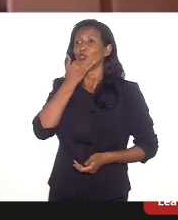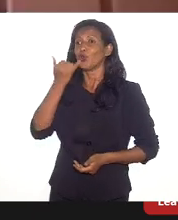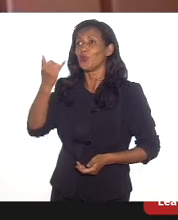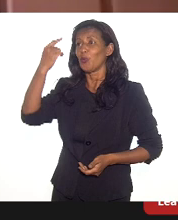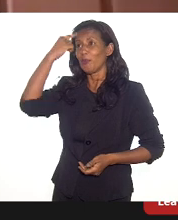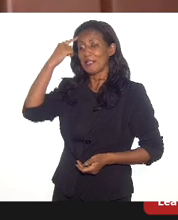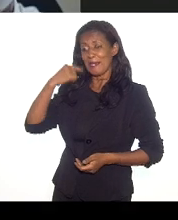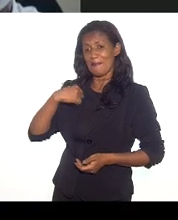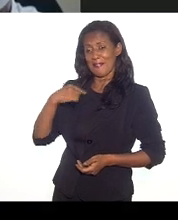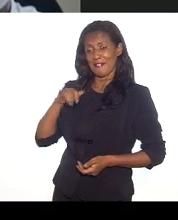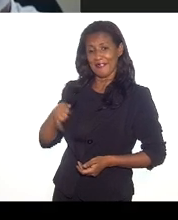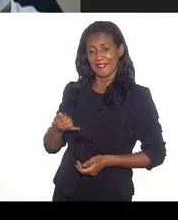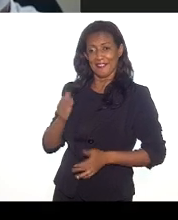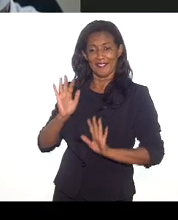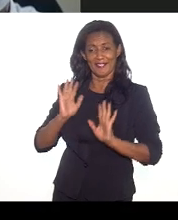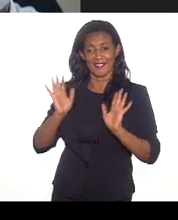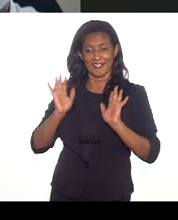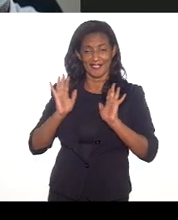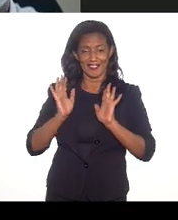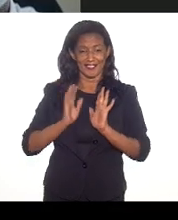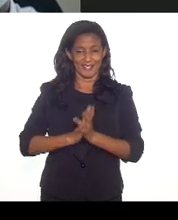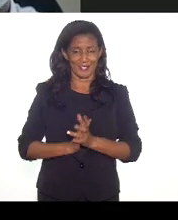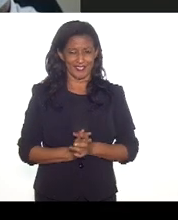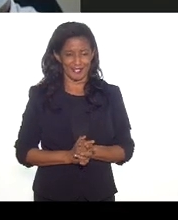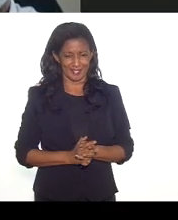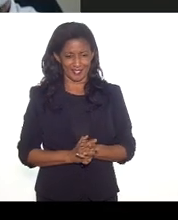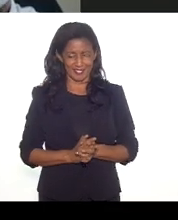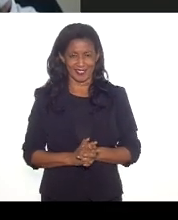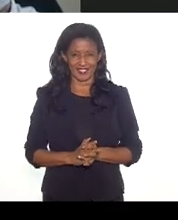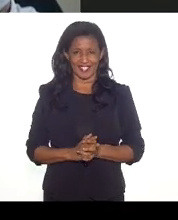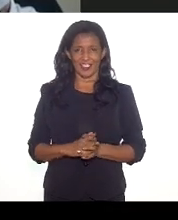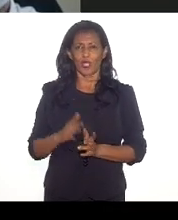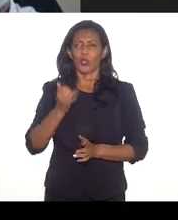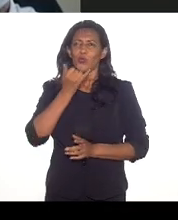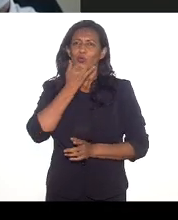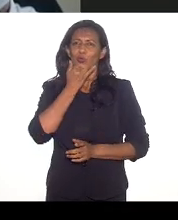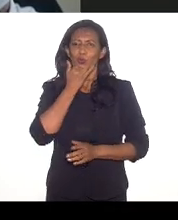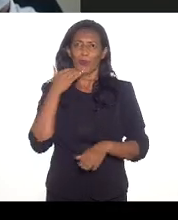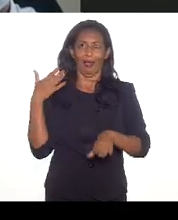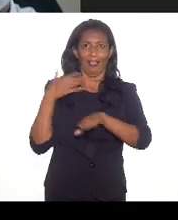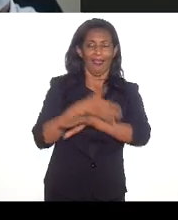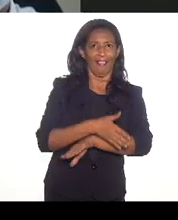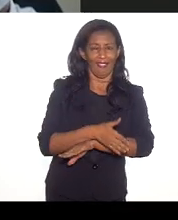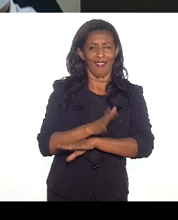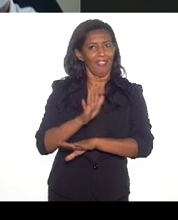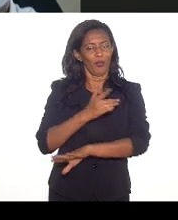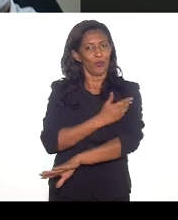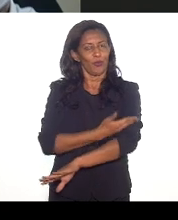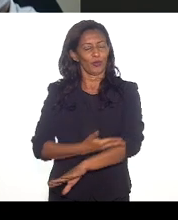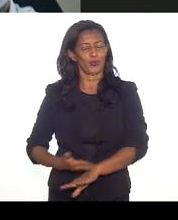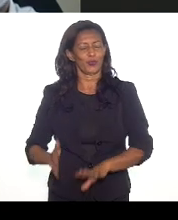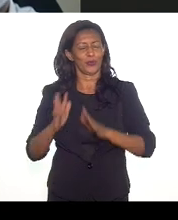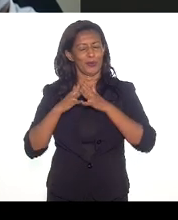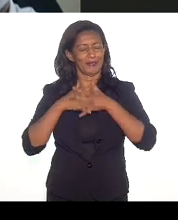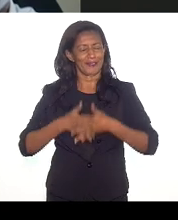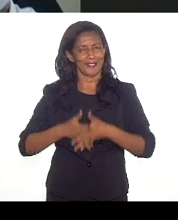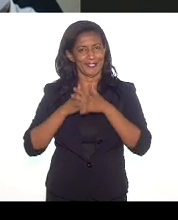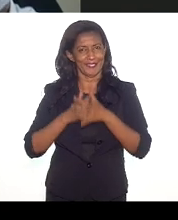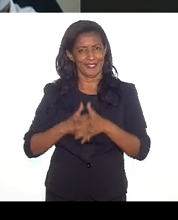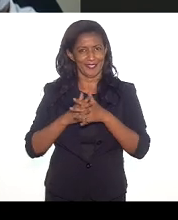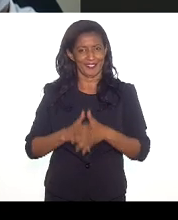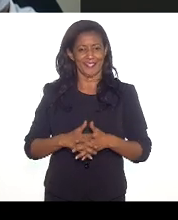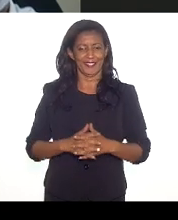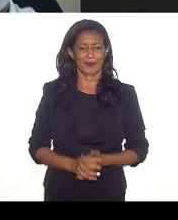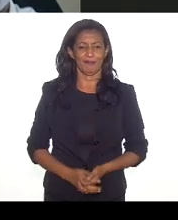Não, não. Não, não. Eu estou tentando abrir aqui. desculpa. Eu não me acostumei ainda um pouco ainda com essa...